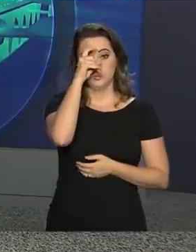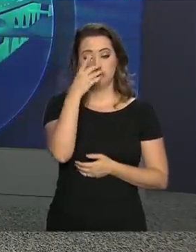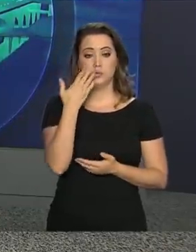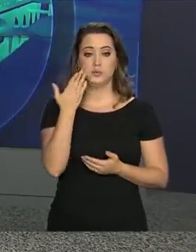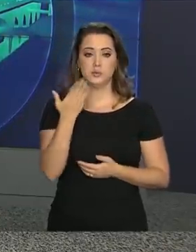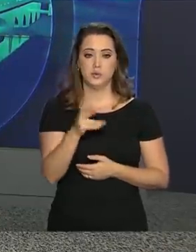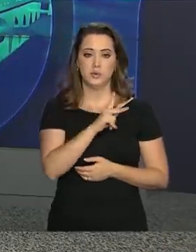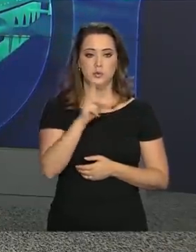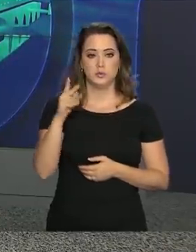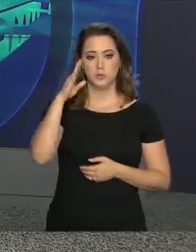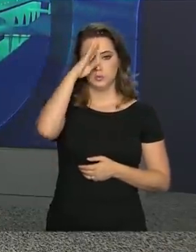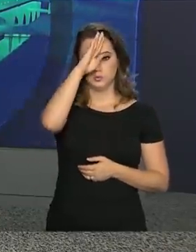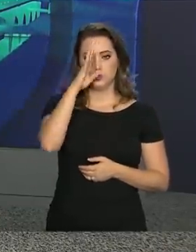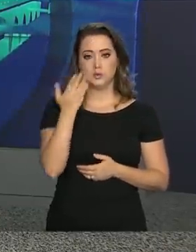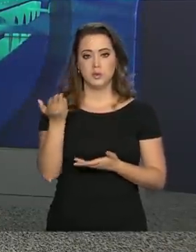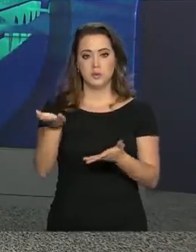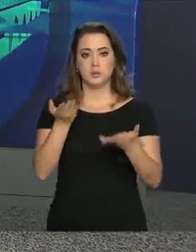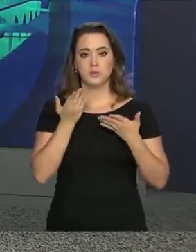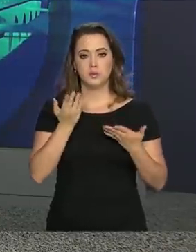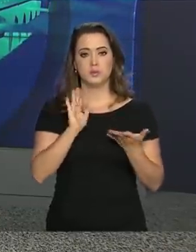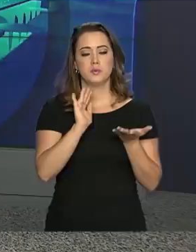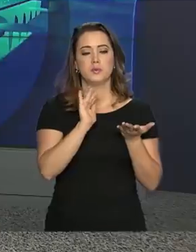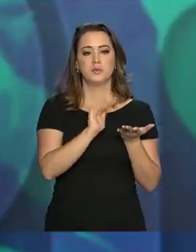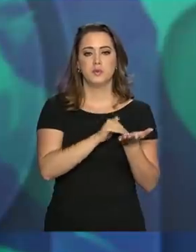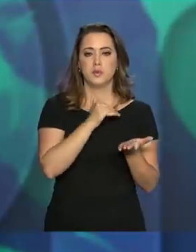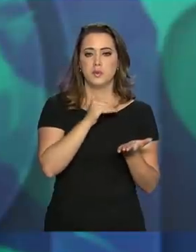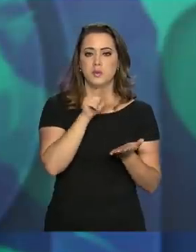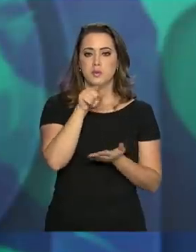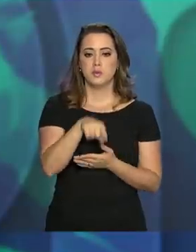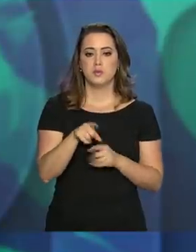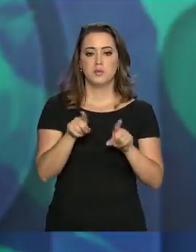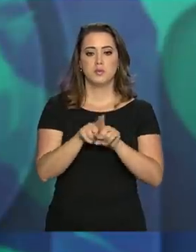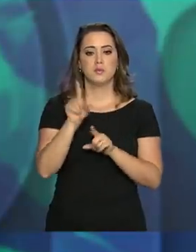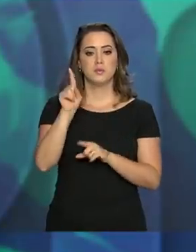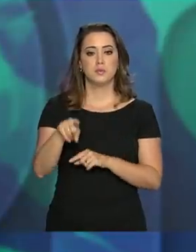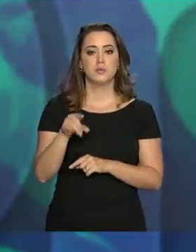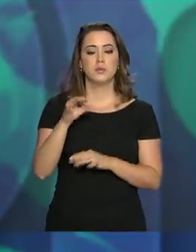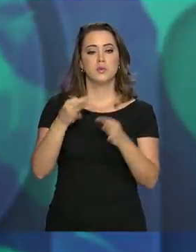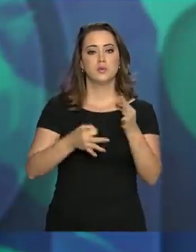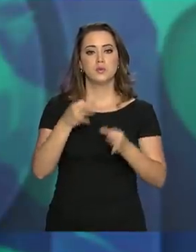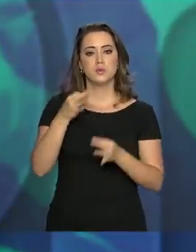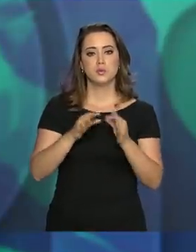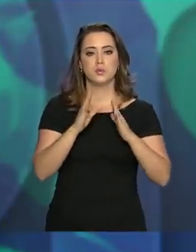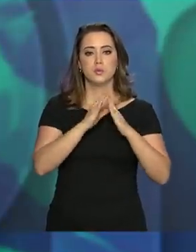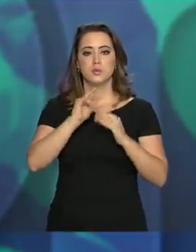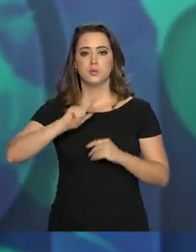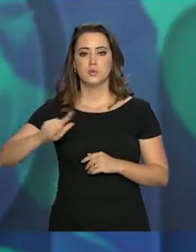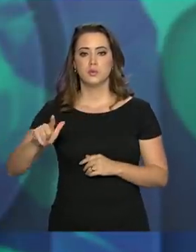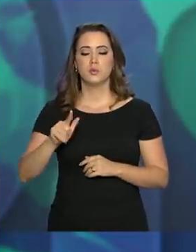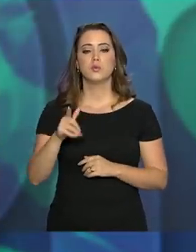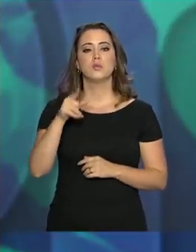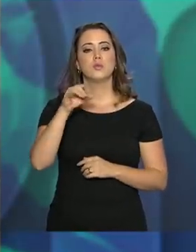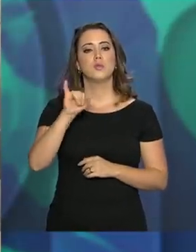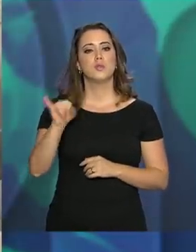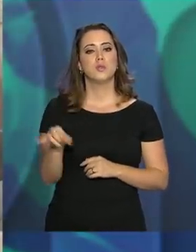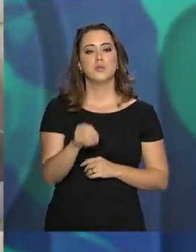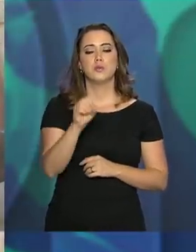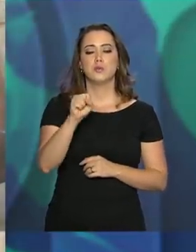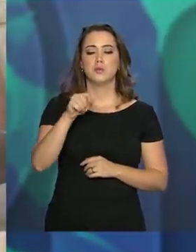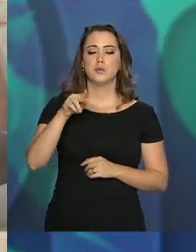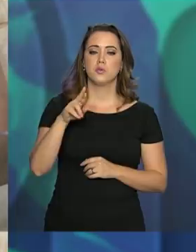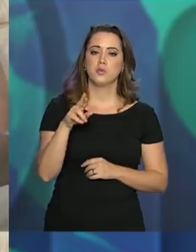Einstein, o presidente Jair Bolsonaro recebeu o subsecretário de Assuntos Jurídicos da Casa Civil, Jorge Antônio Francisco.